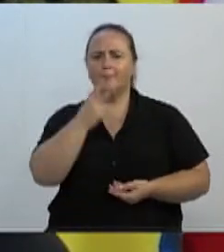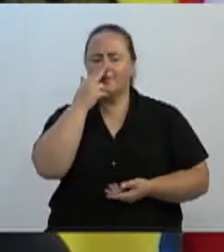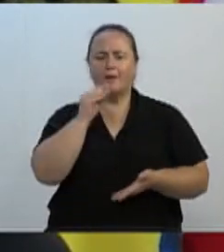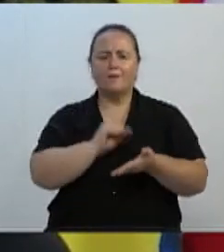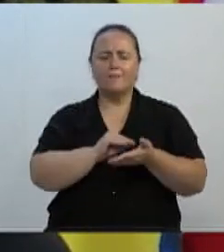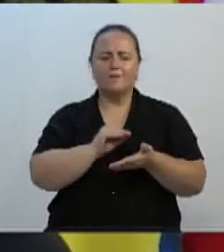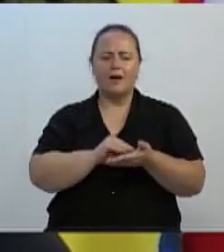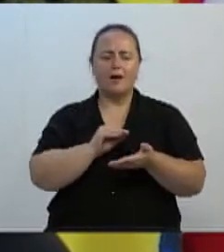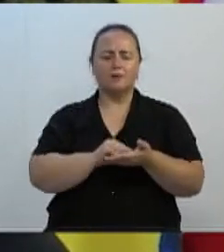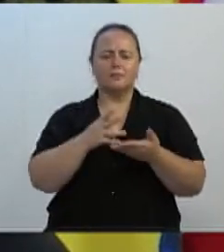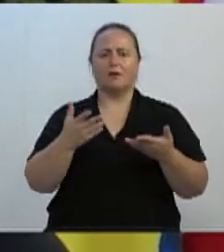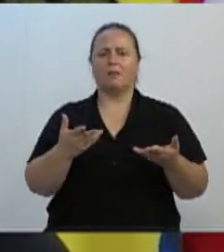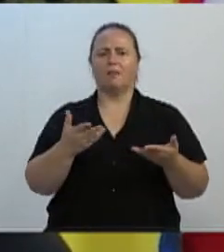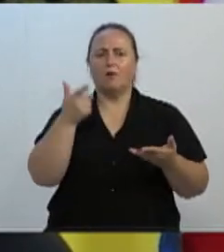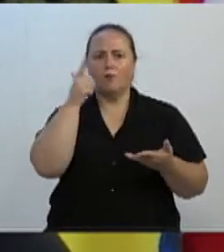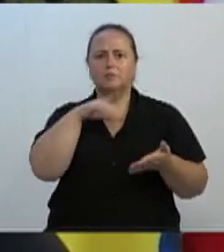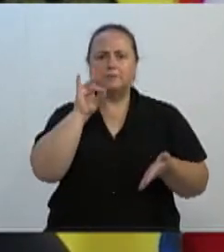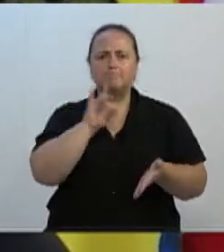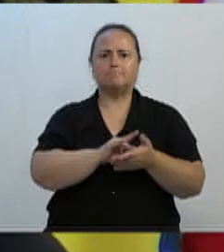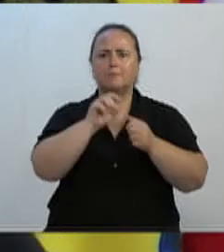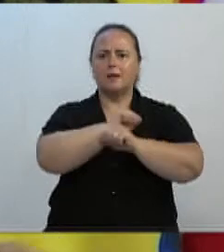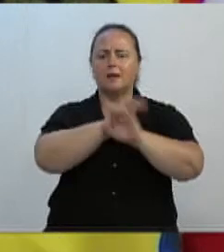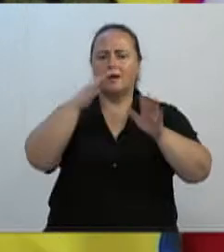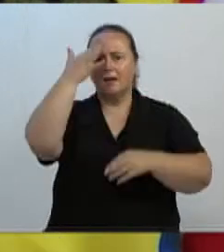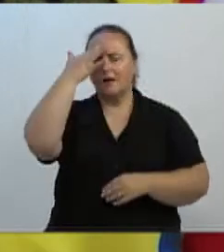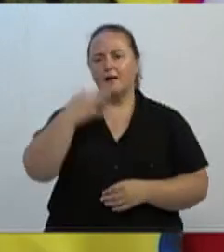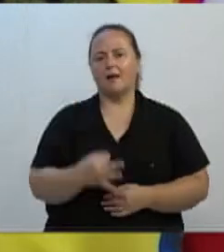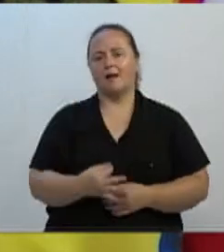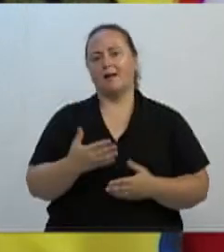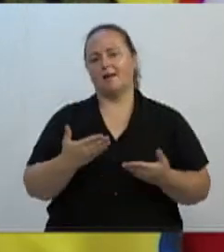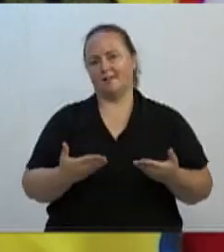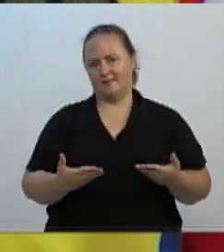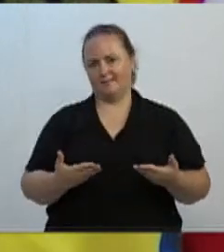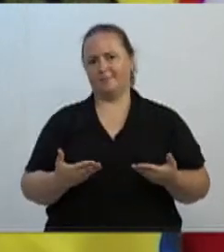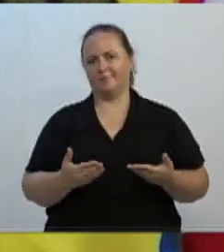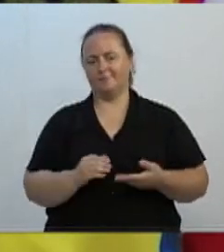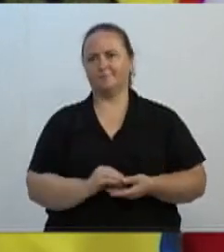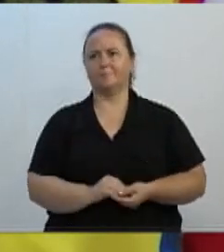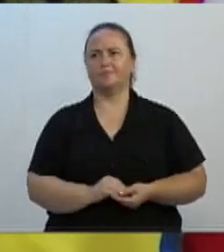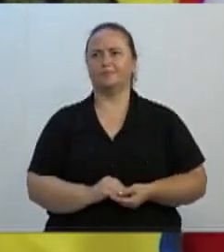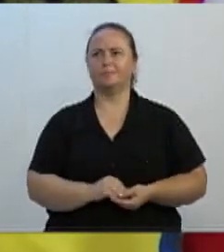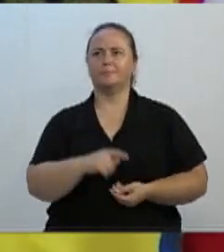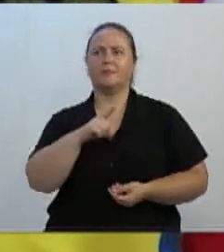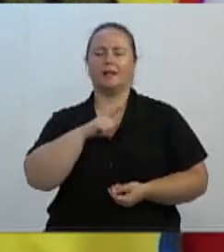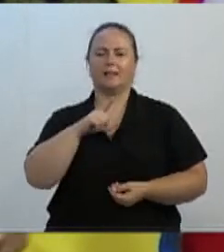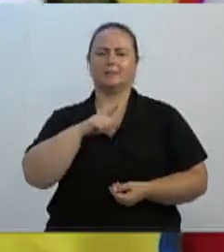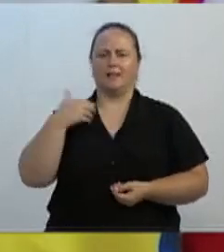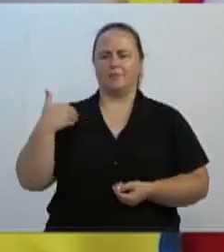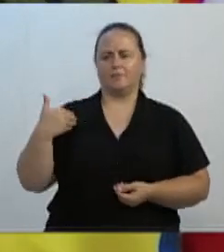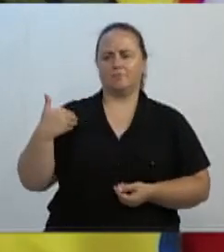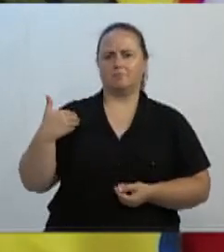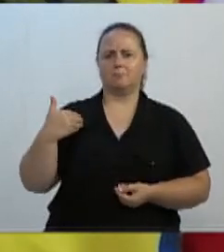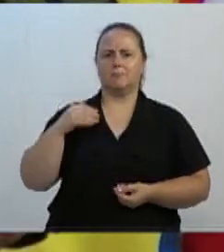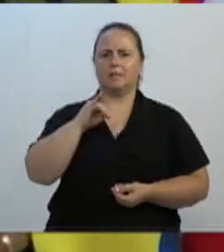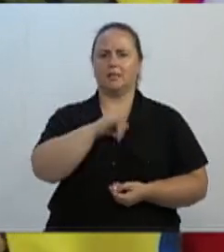interpretação. E isso daqui, trago um julgado recente de um caso concreto que aconteceu aqui em Dayal,